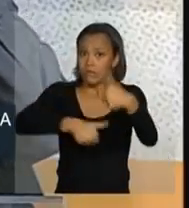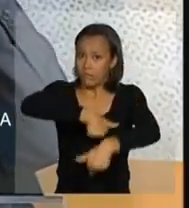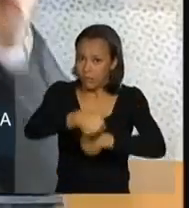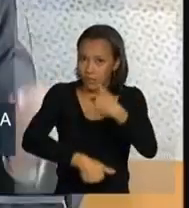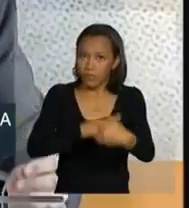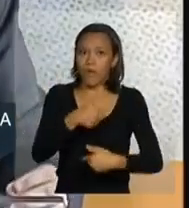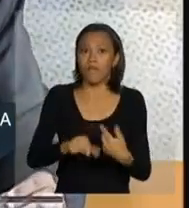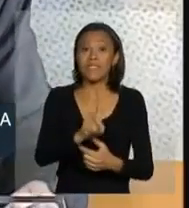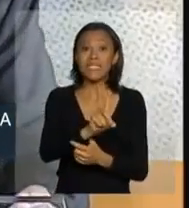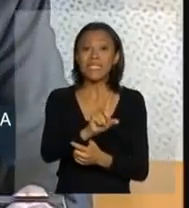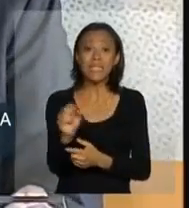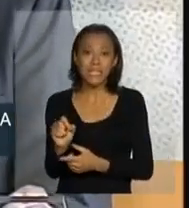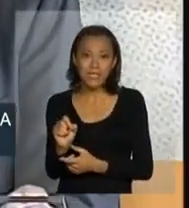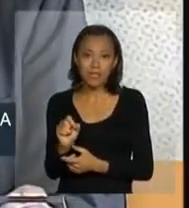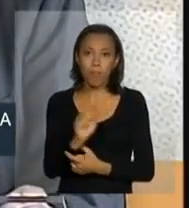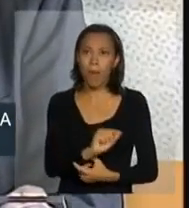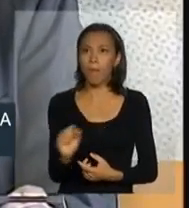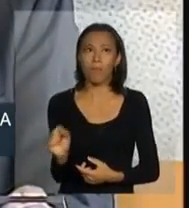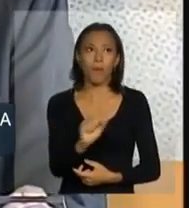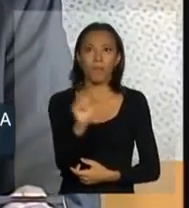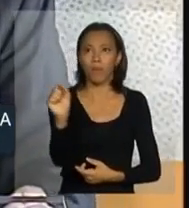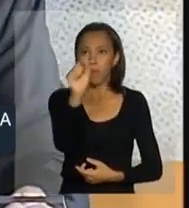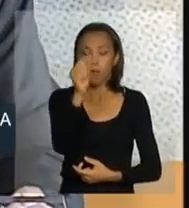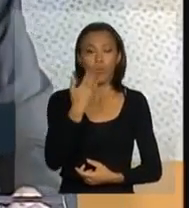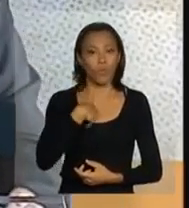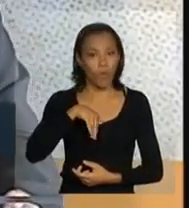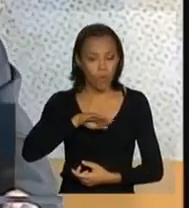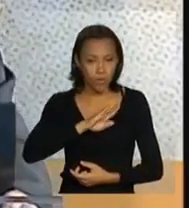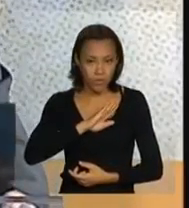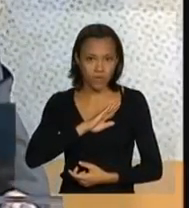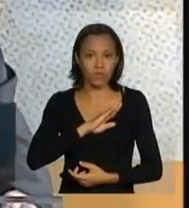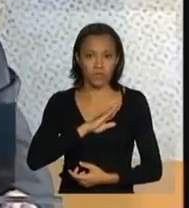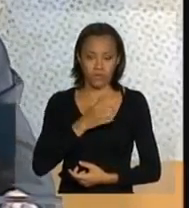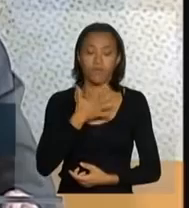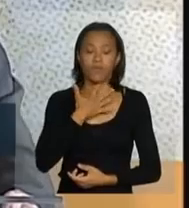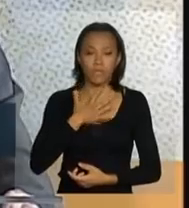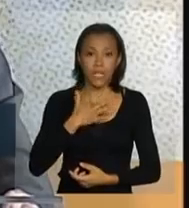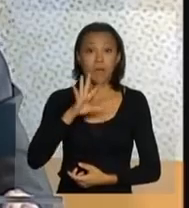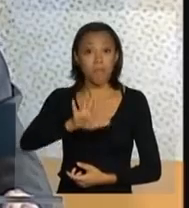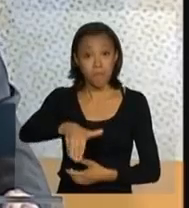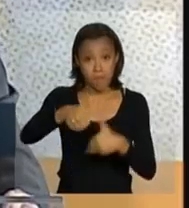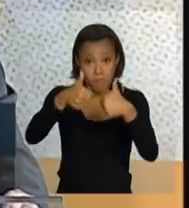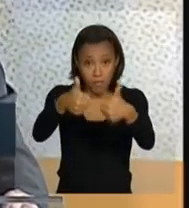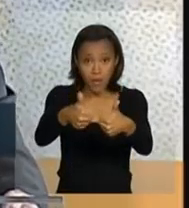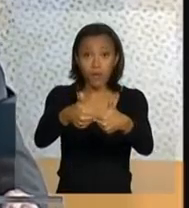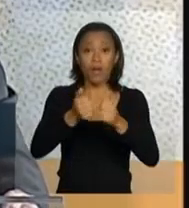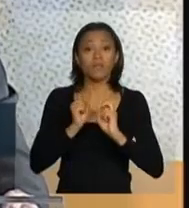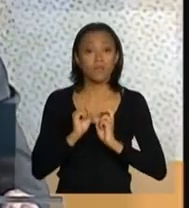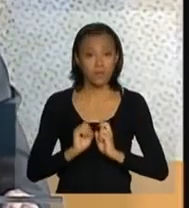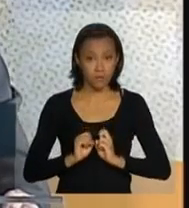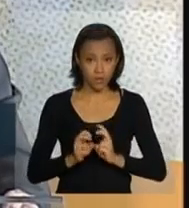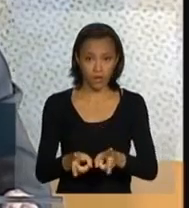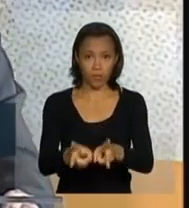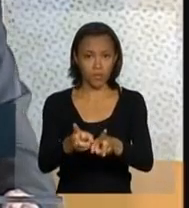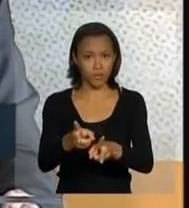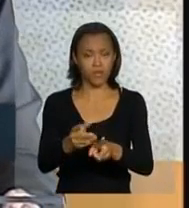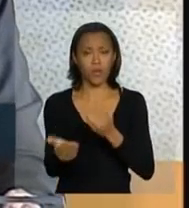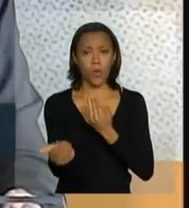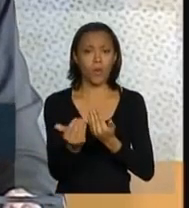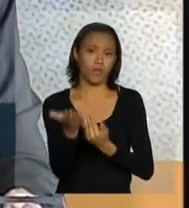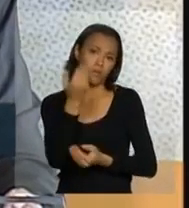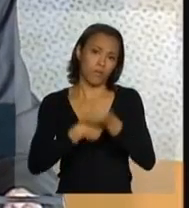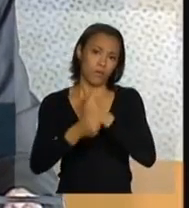Agora serão 100 pontos críticos. O nosso desejo sincero é melhorarmos a situação que tivemos no ano passado,